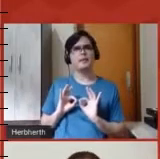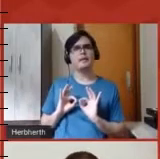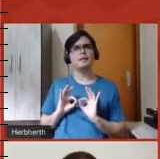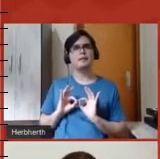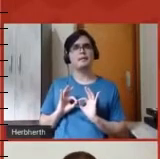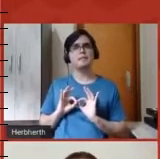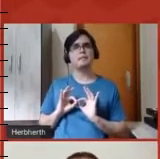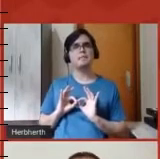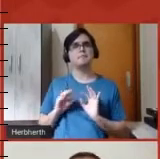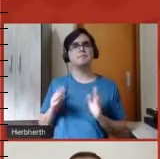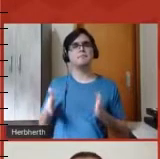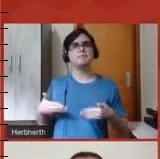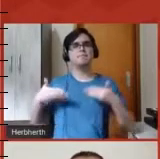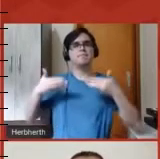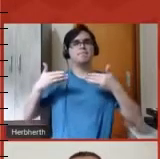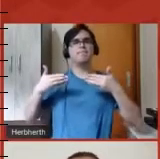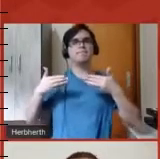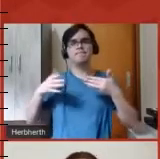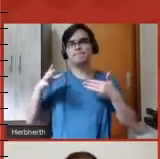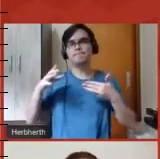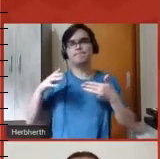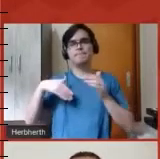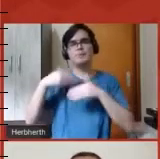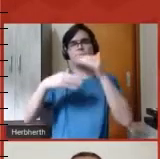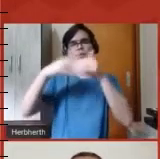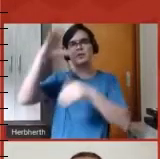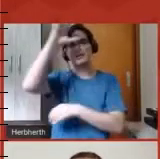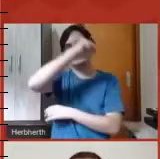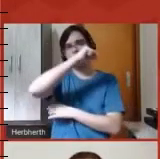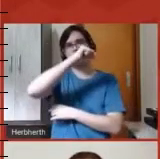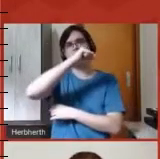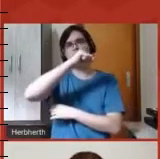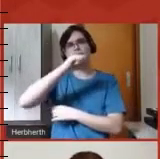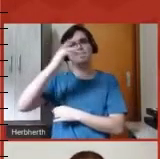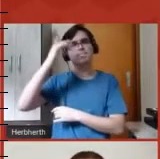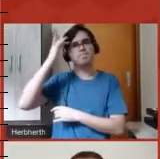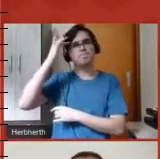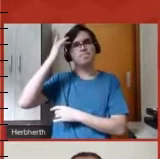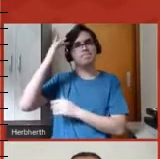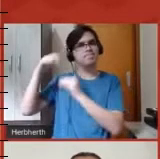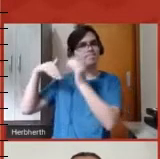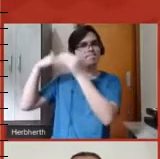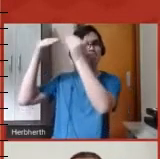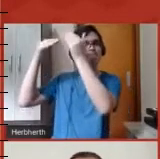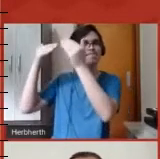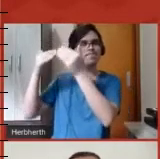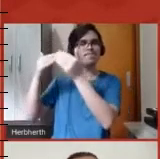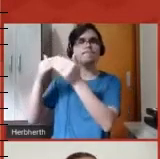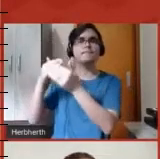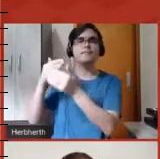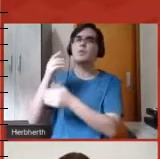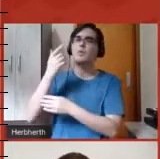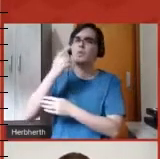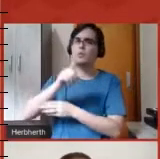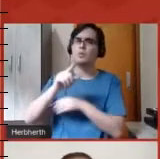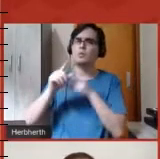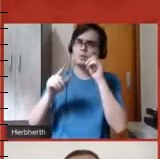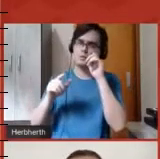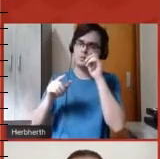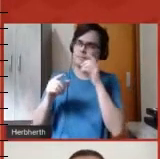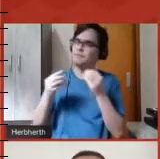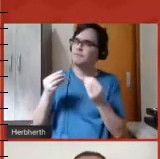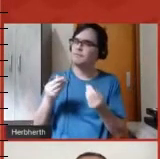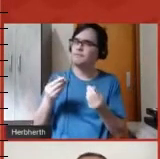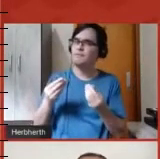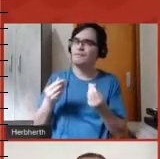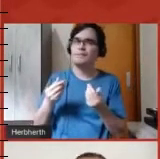neles um processo de aprendizado que os amadurecesse, que os fizesse desenvolver para que pudessem